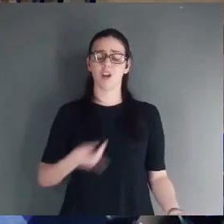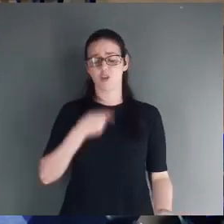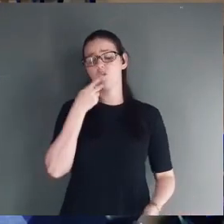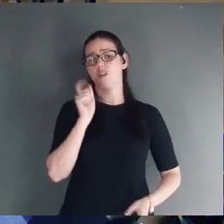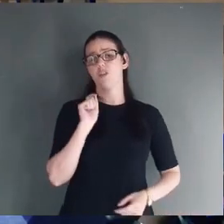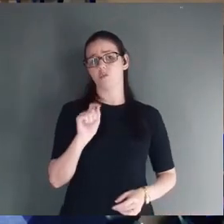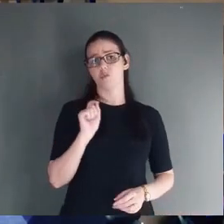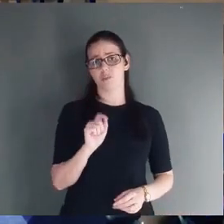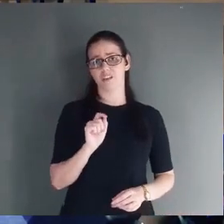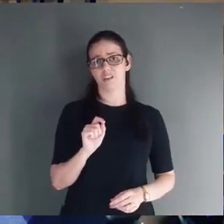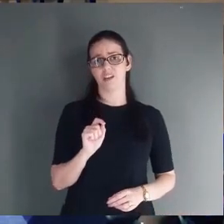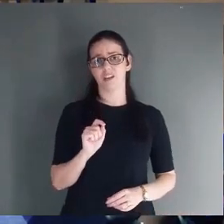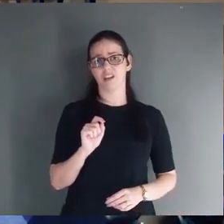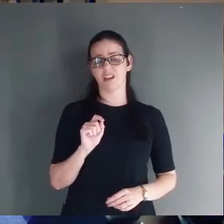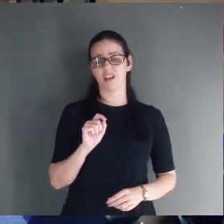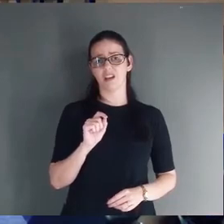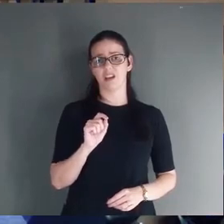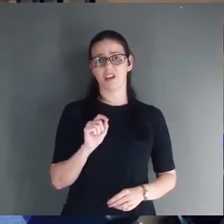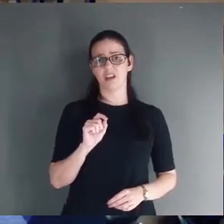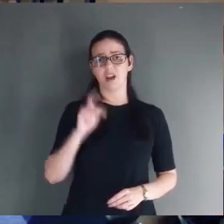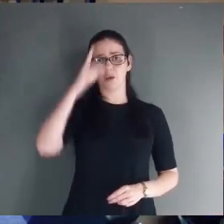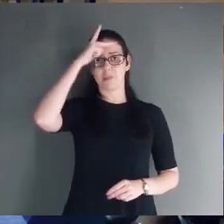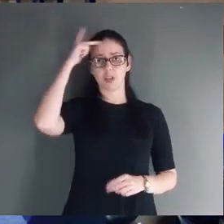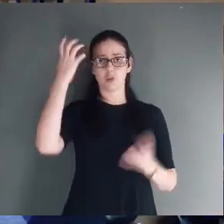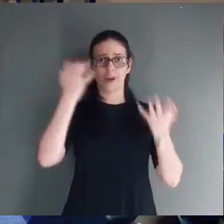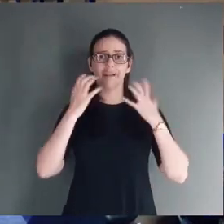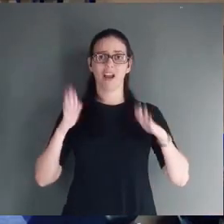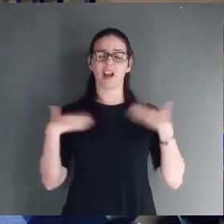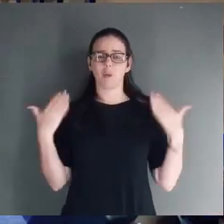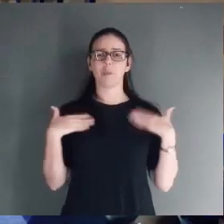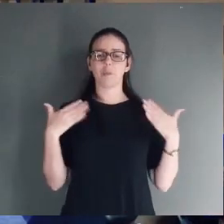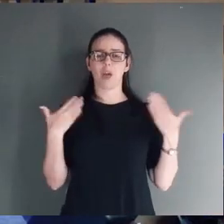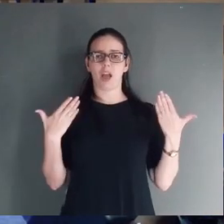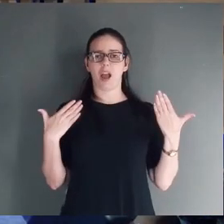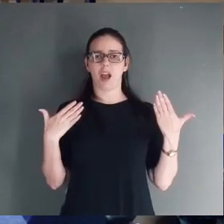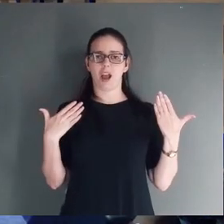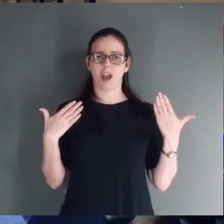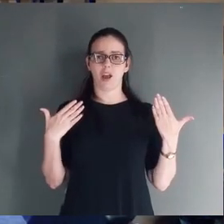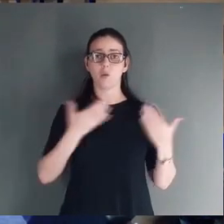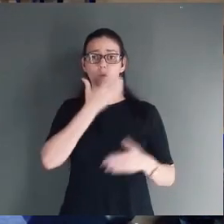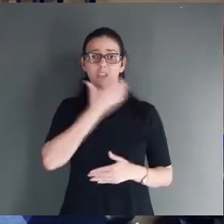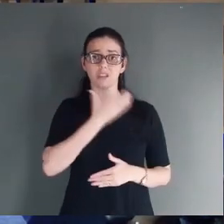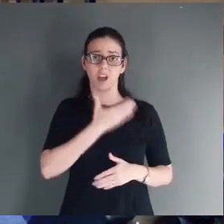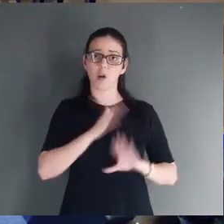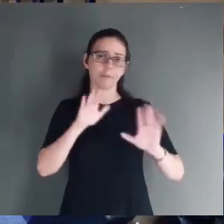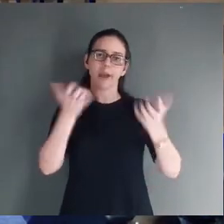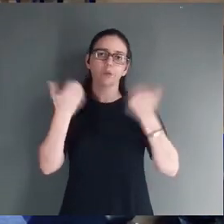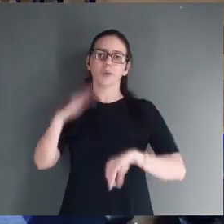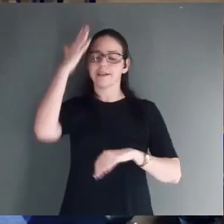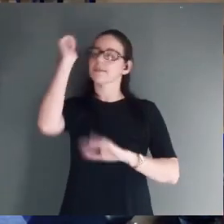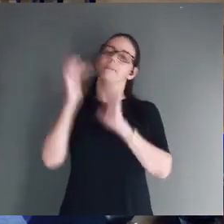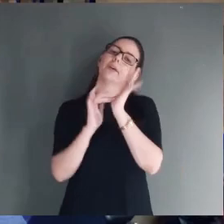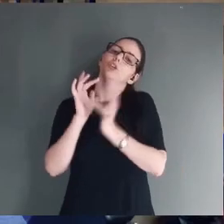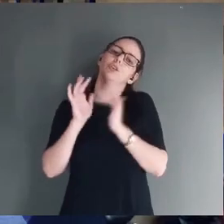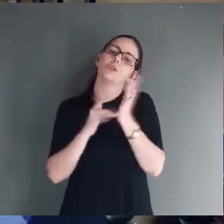que. É incoerente. Alguém comemorar o Natal. E ignorar o aniversariante.